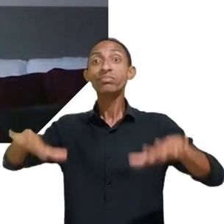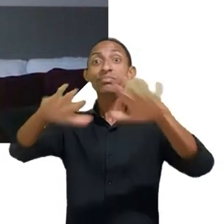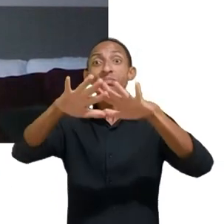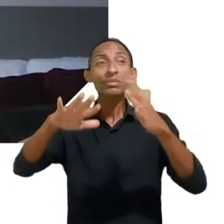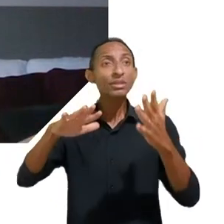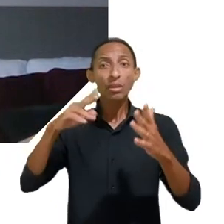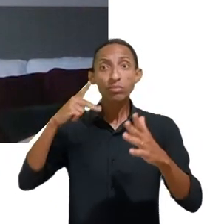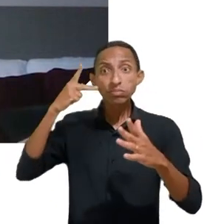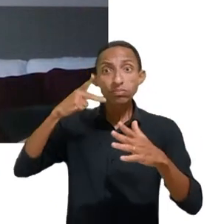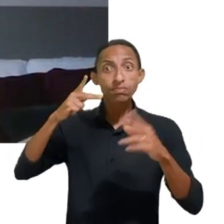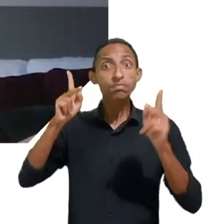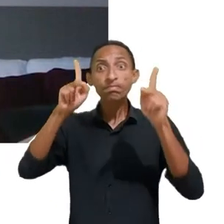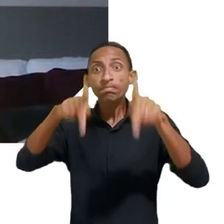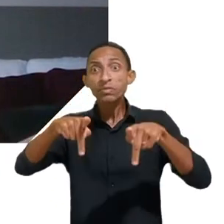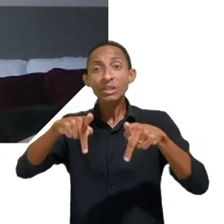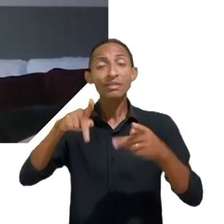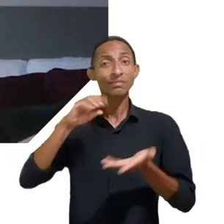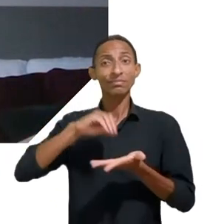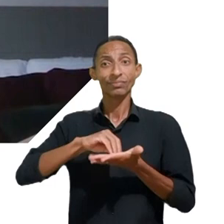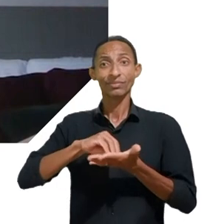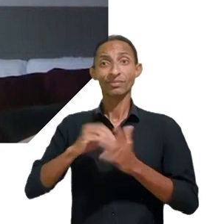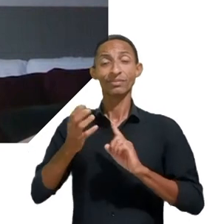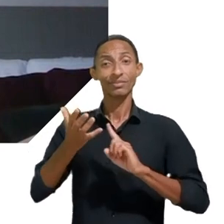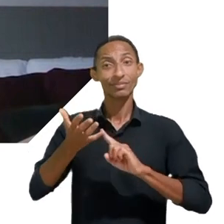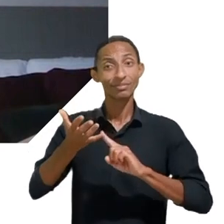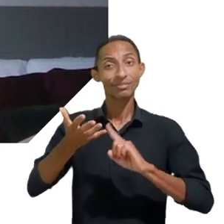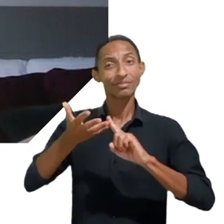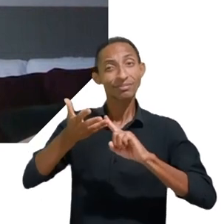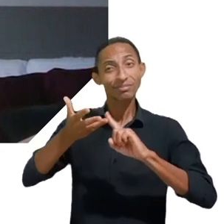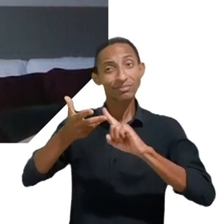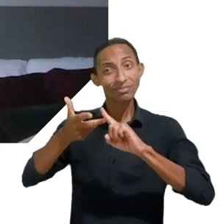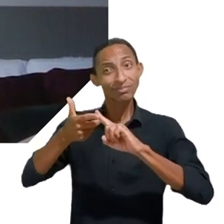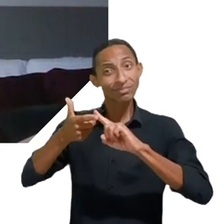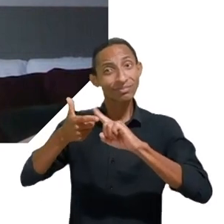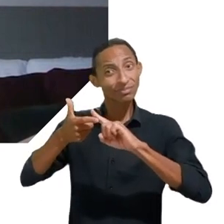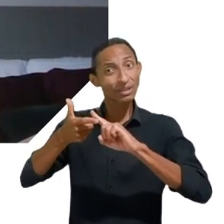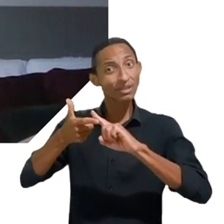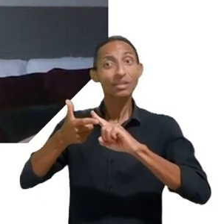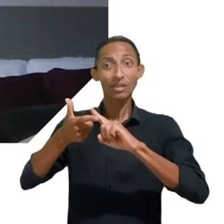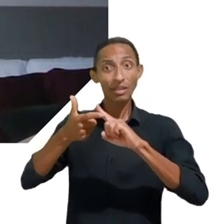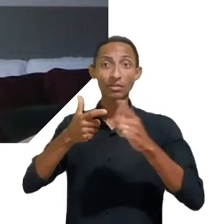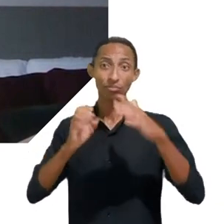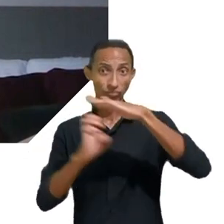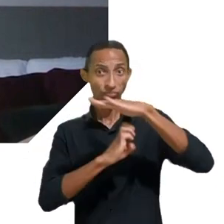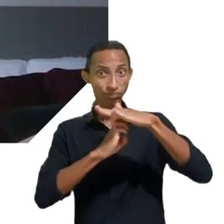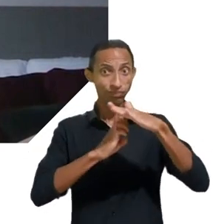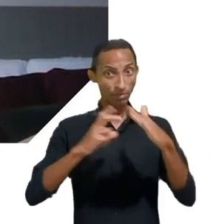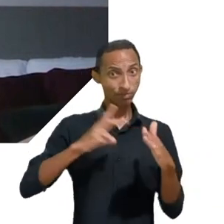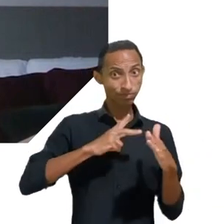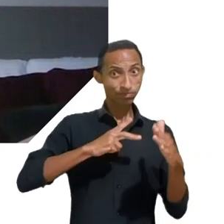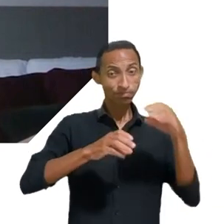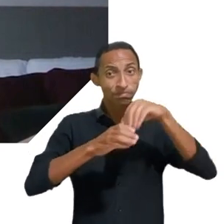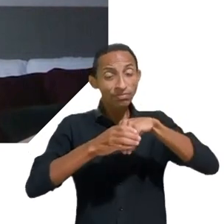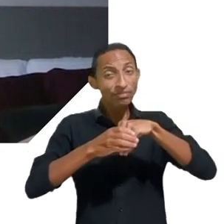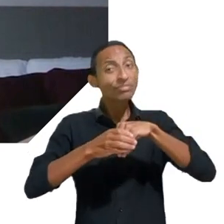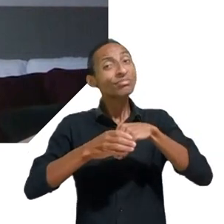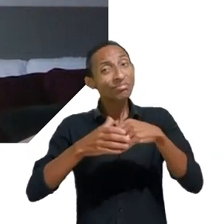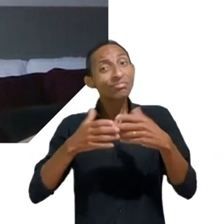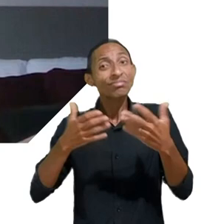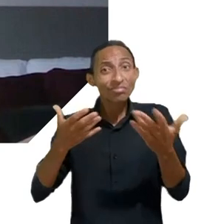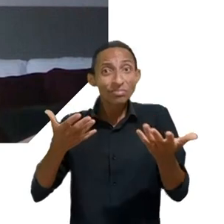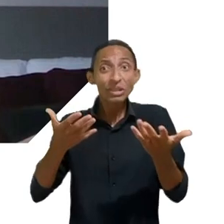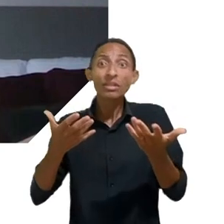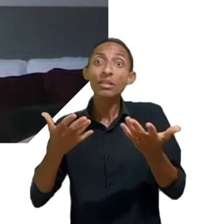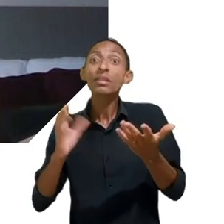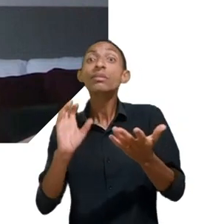que são ocupadas por essas iniciativas privadas, então na ausência de políticas públicas muitas famílias precisam usar aqueles